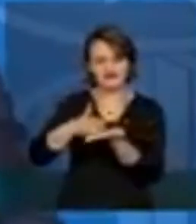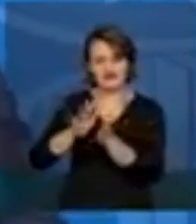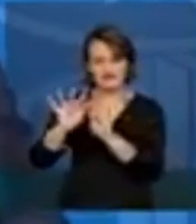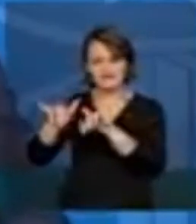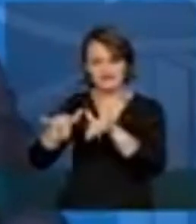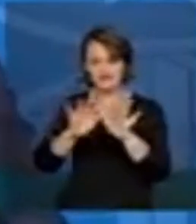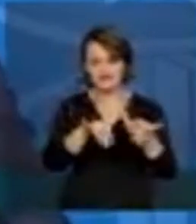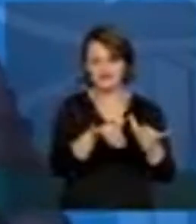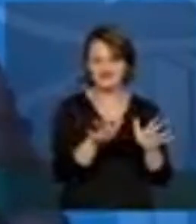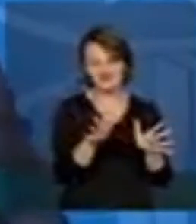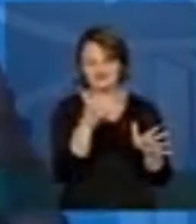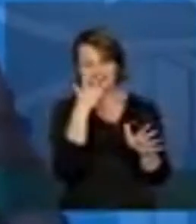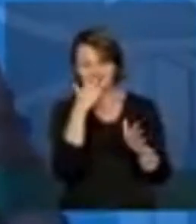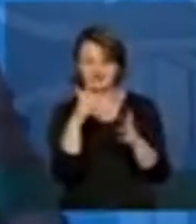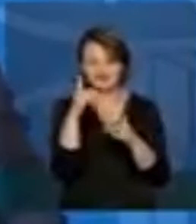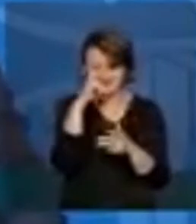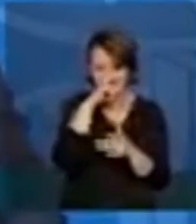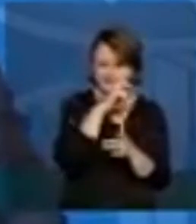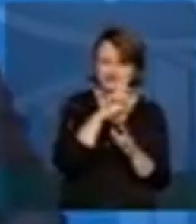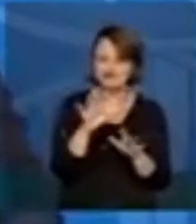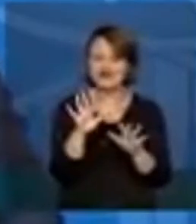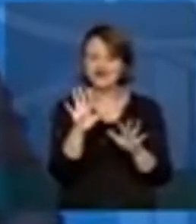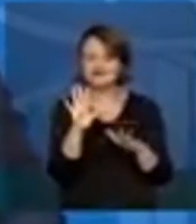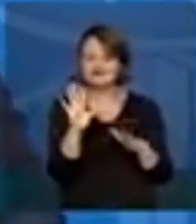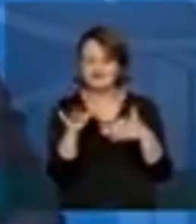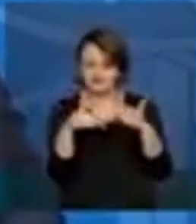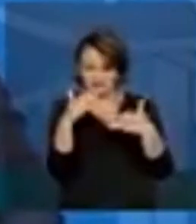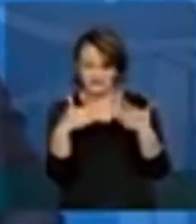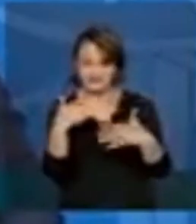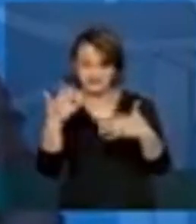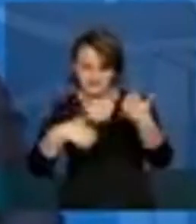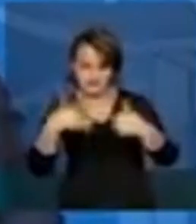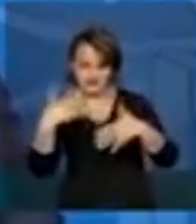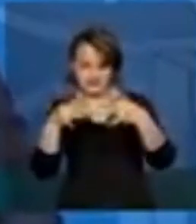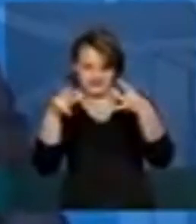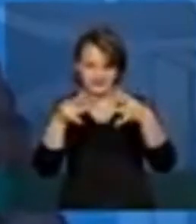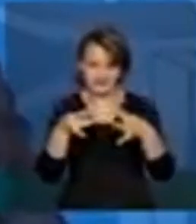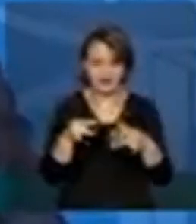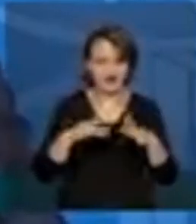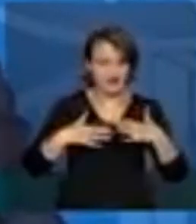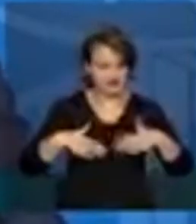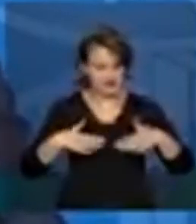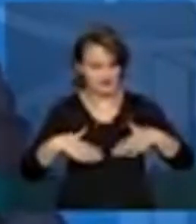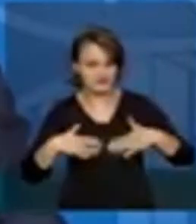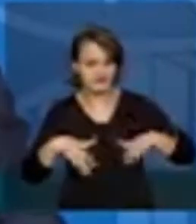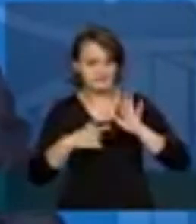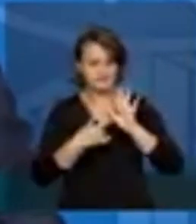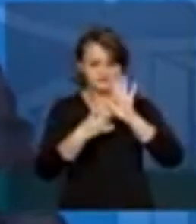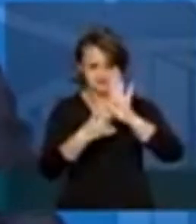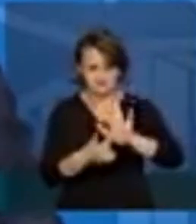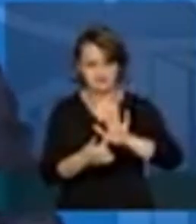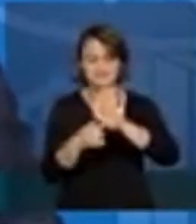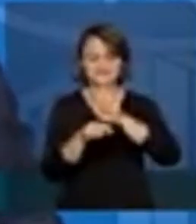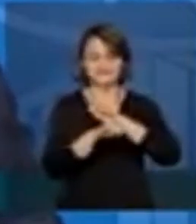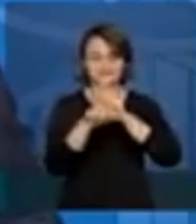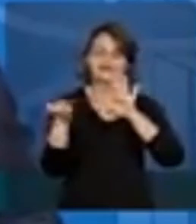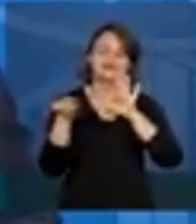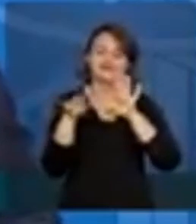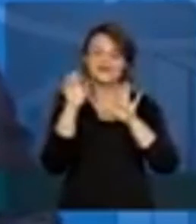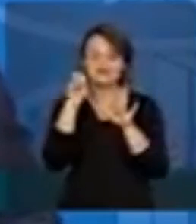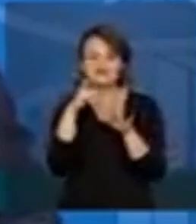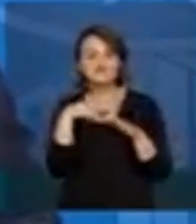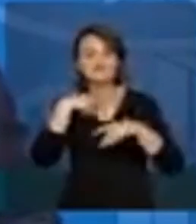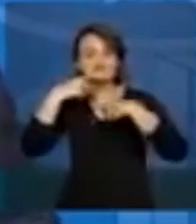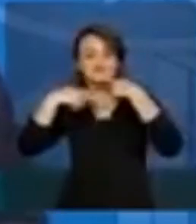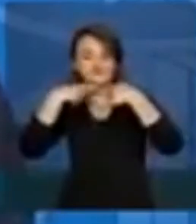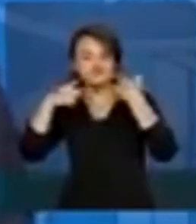É um pouco complicado, mas a gente vai, em mais detalhe, com calma, mostrando para vocês e, se tiver